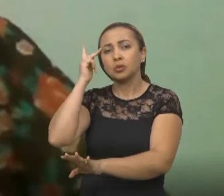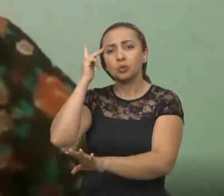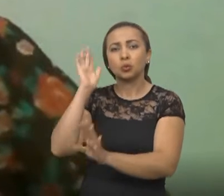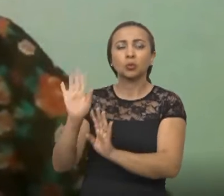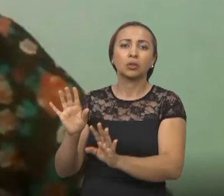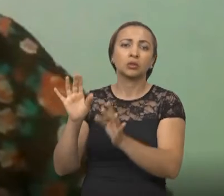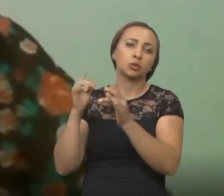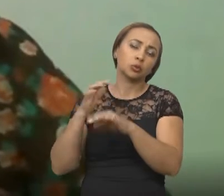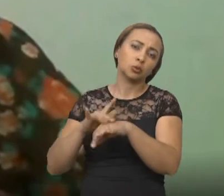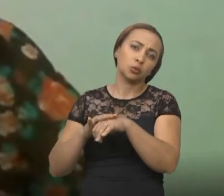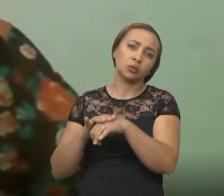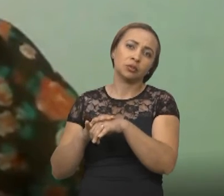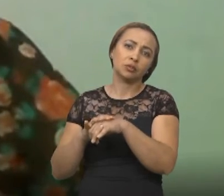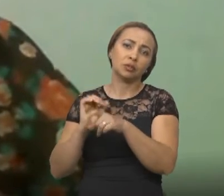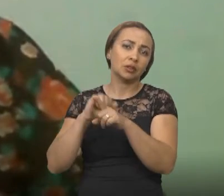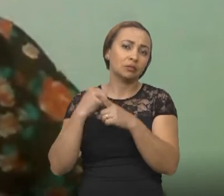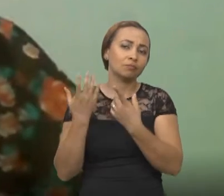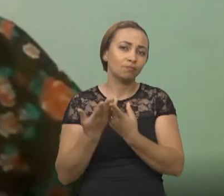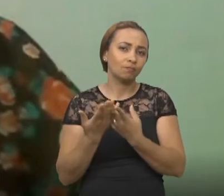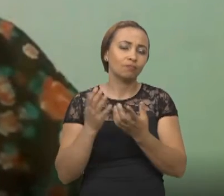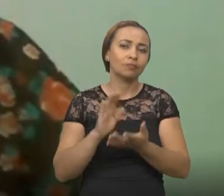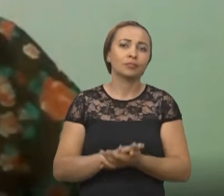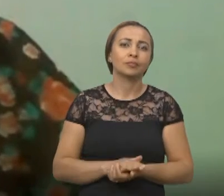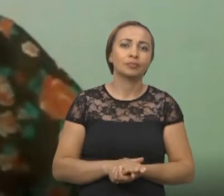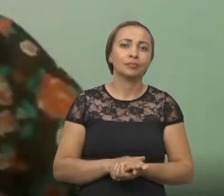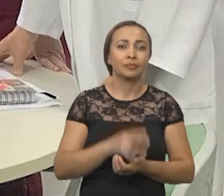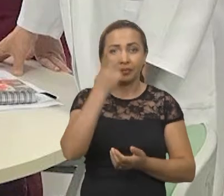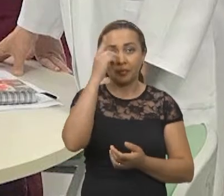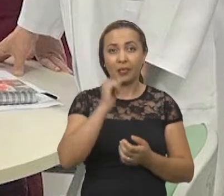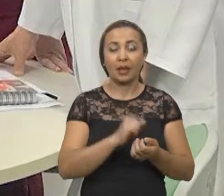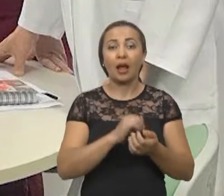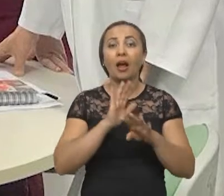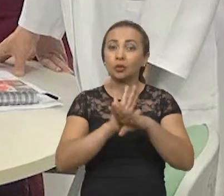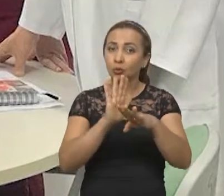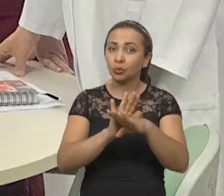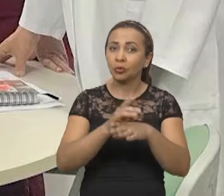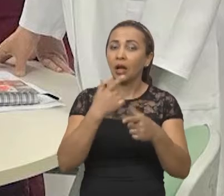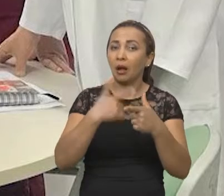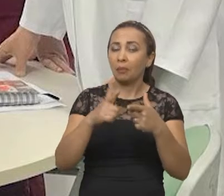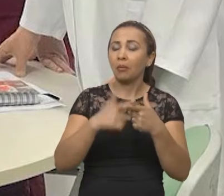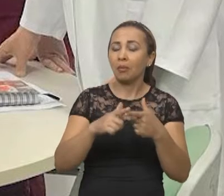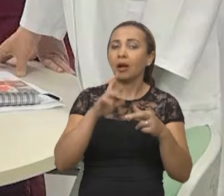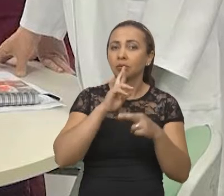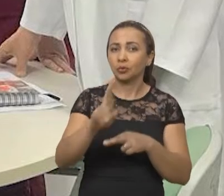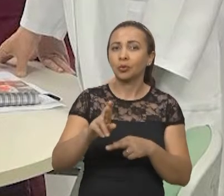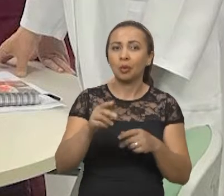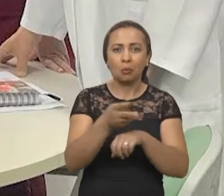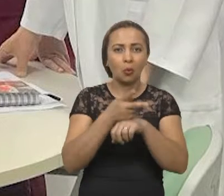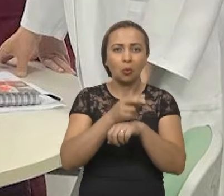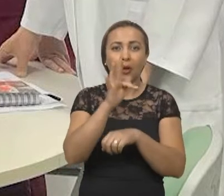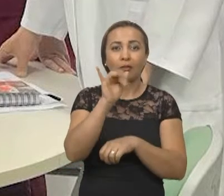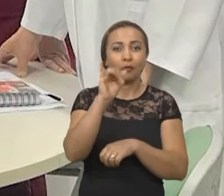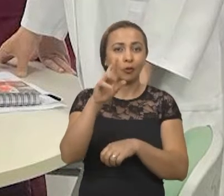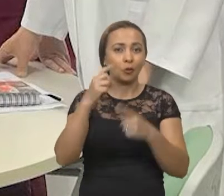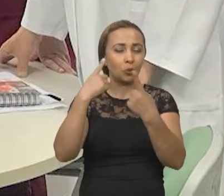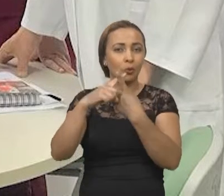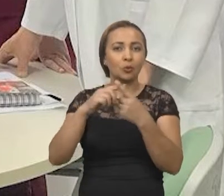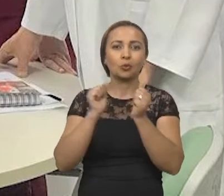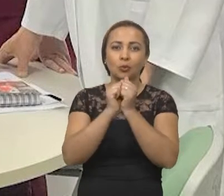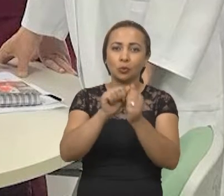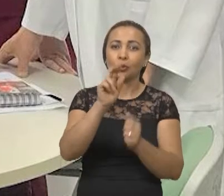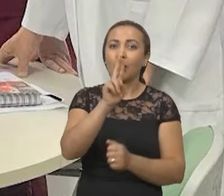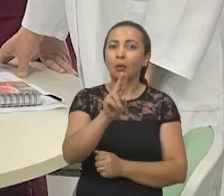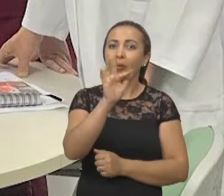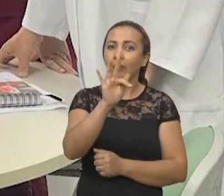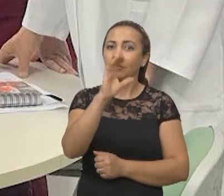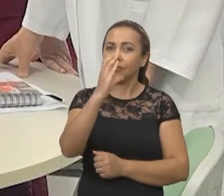atendimento assistencial para os pacientes. Para tentar resolver esse problema, o hospital procurou a Fiocruz, que se juntou ao